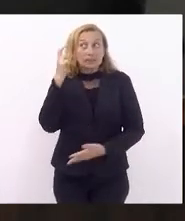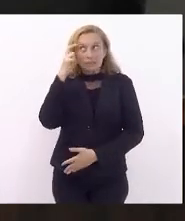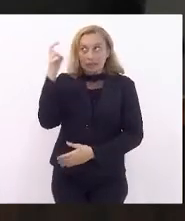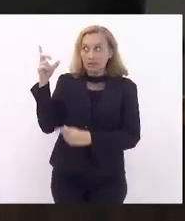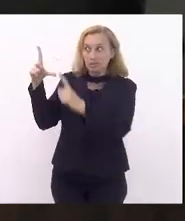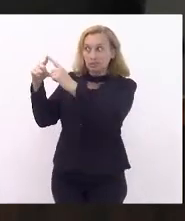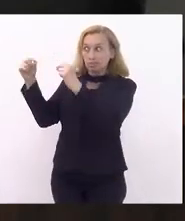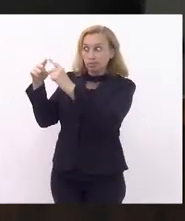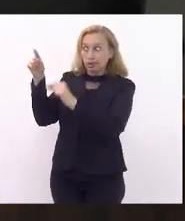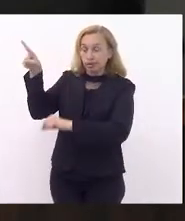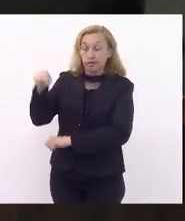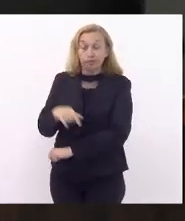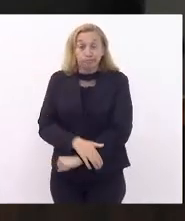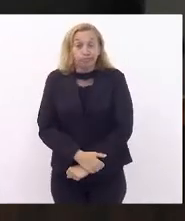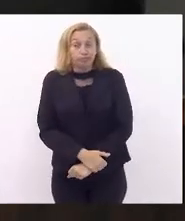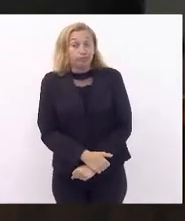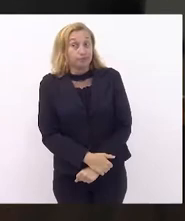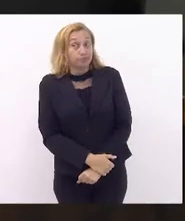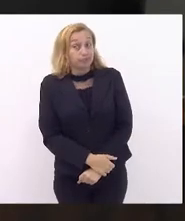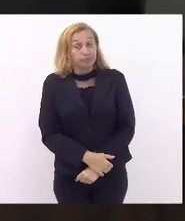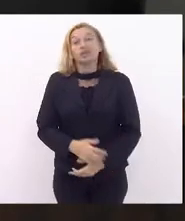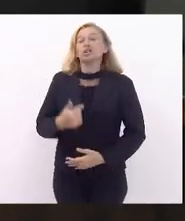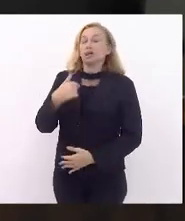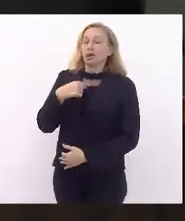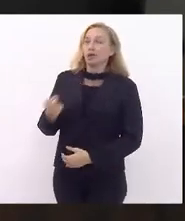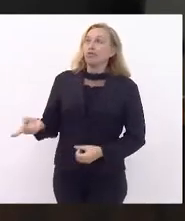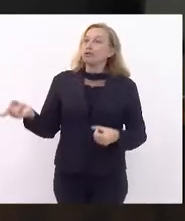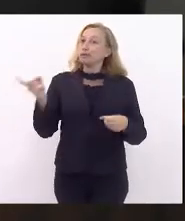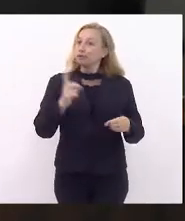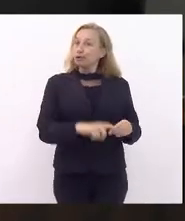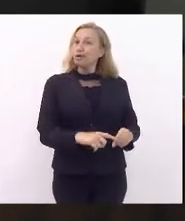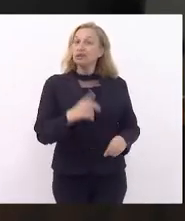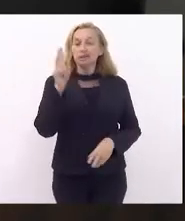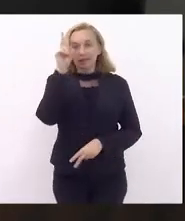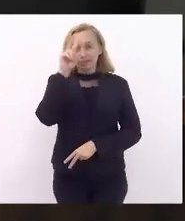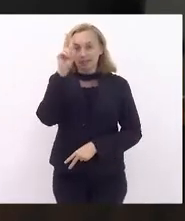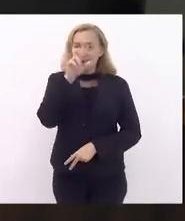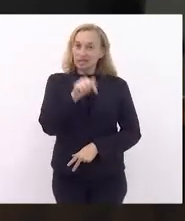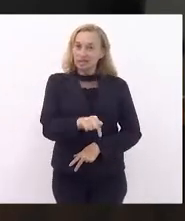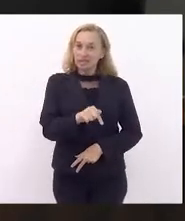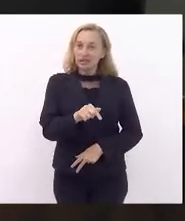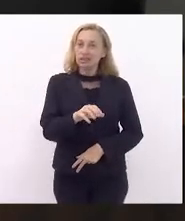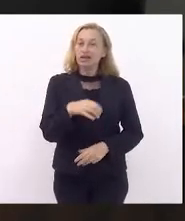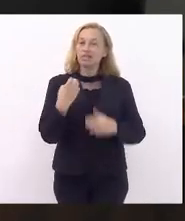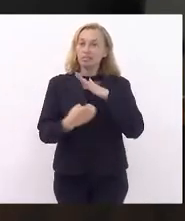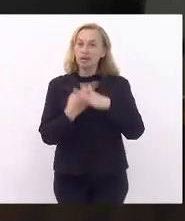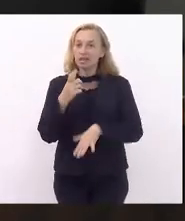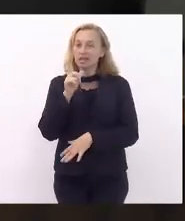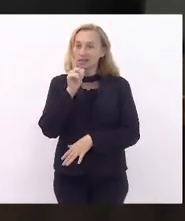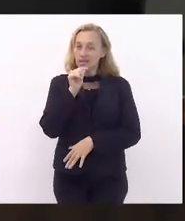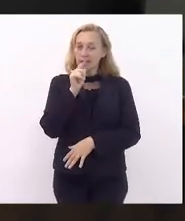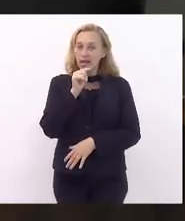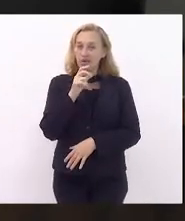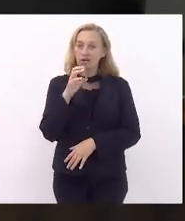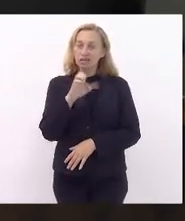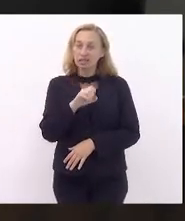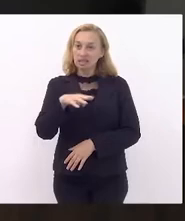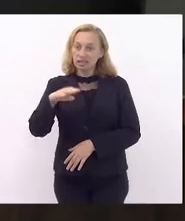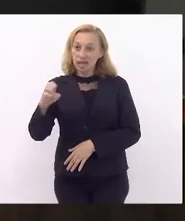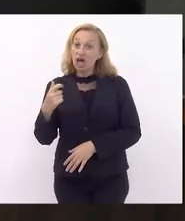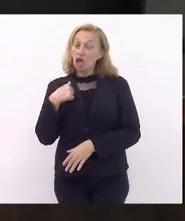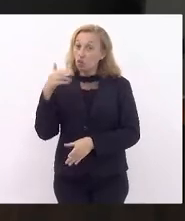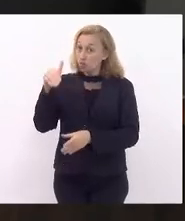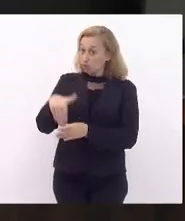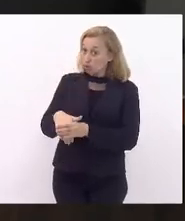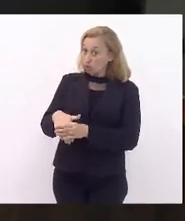Brasília. Eu volto aqui a lembrar da questão da CEDAI. Votei a favor